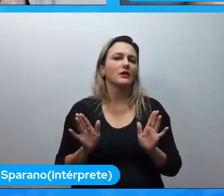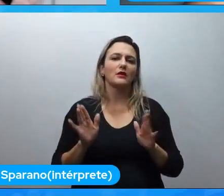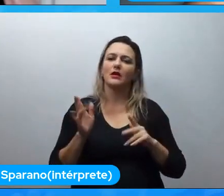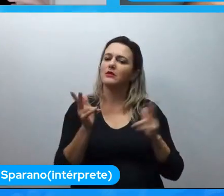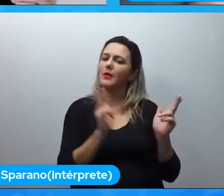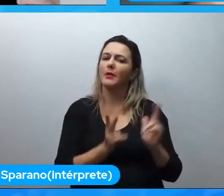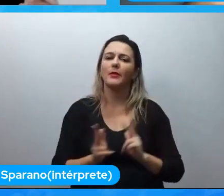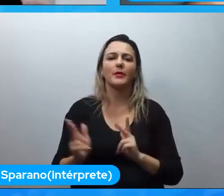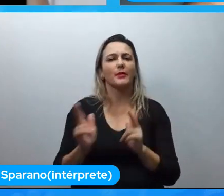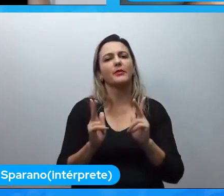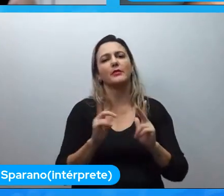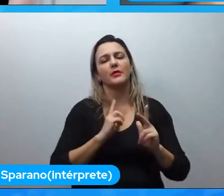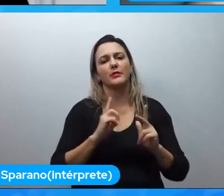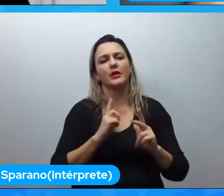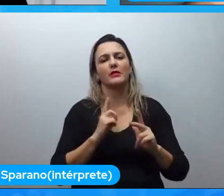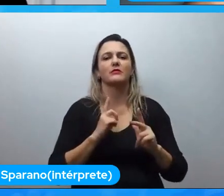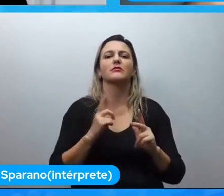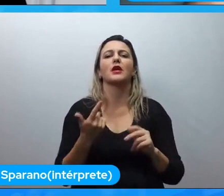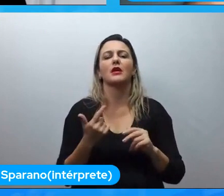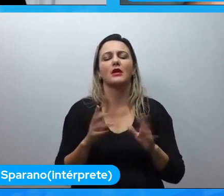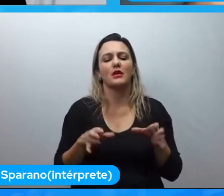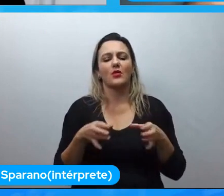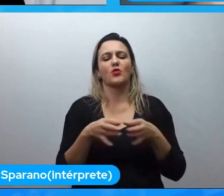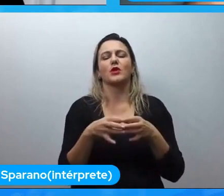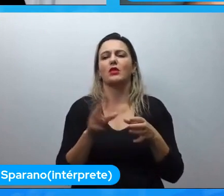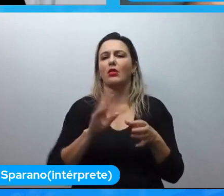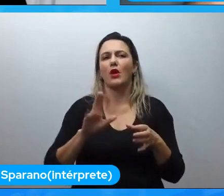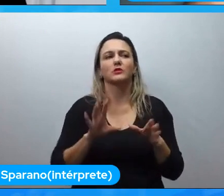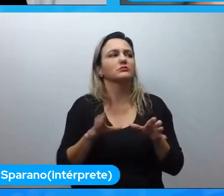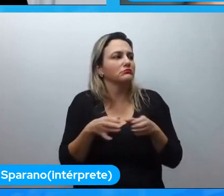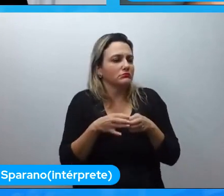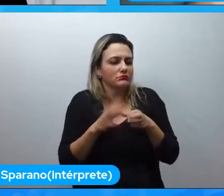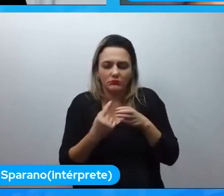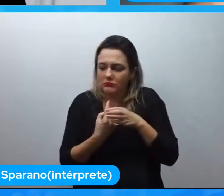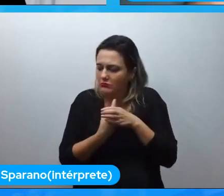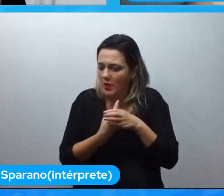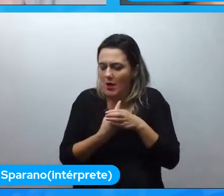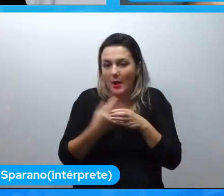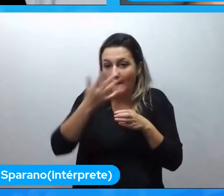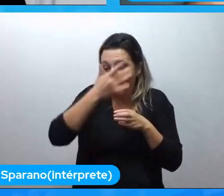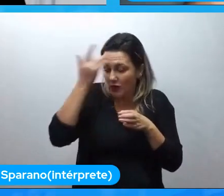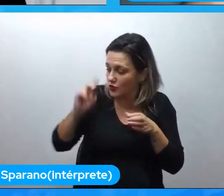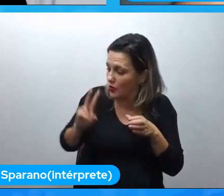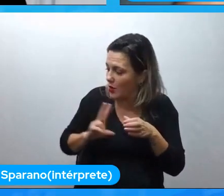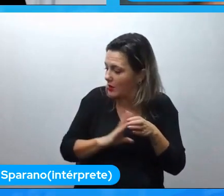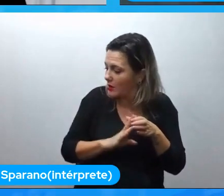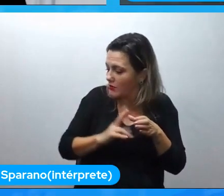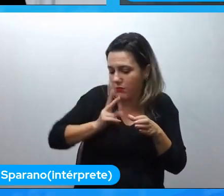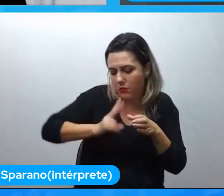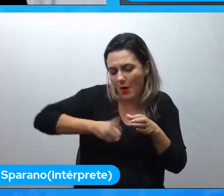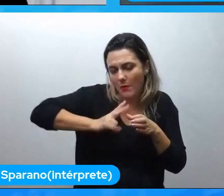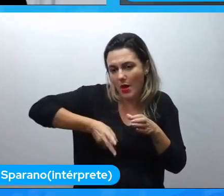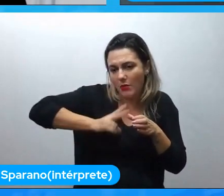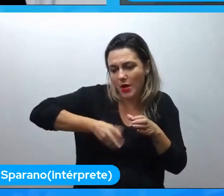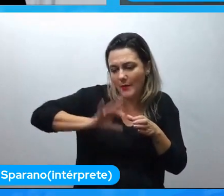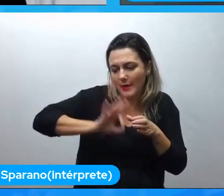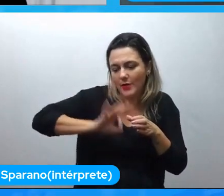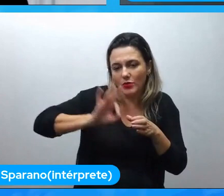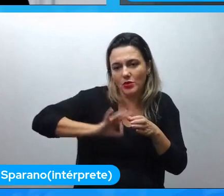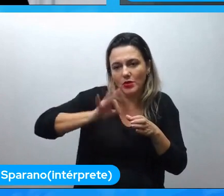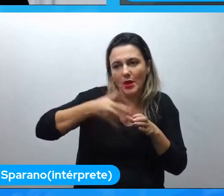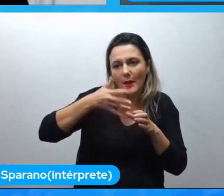comunidade viva não se fechar numa bolinha de são as mesmas pessoas que estão ali são as mesmas pessoas que estão organizando que estão